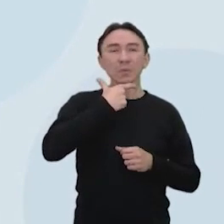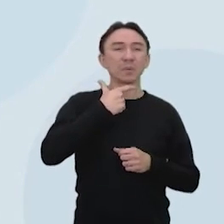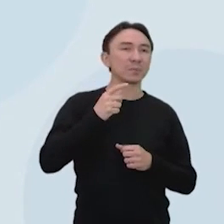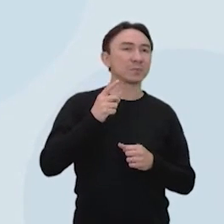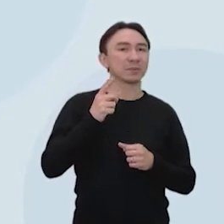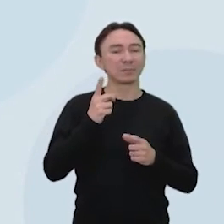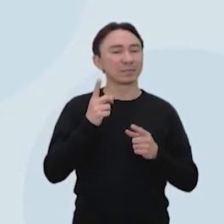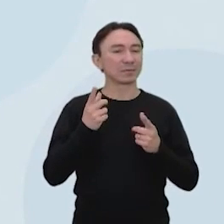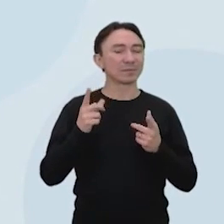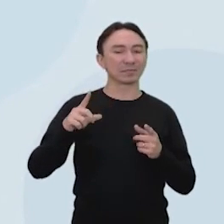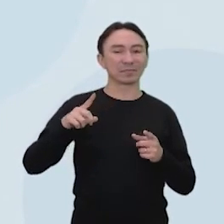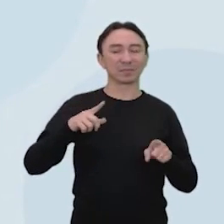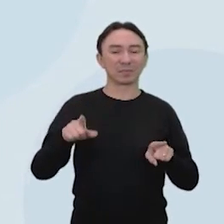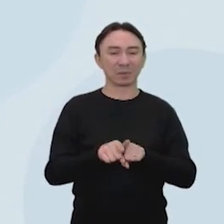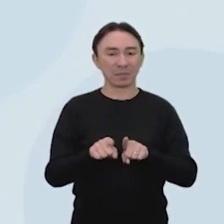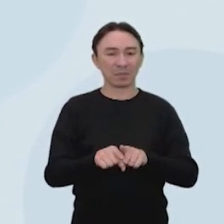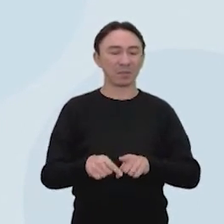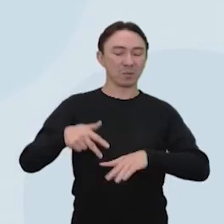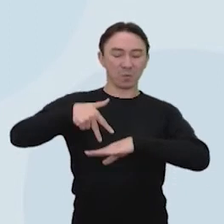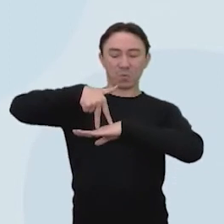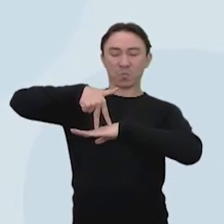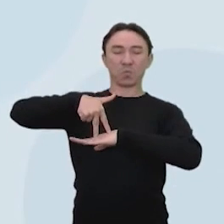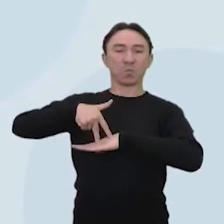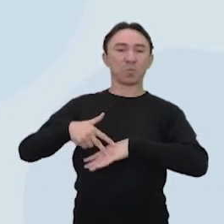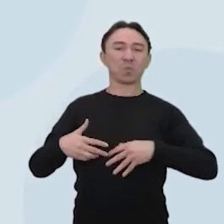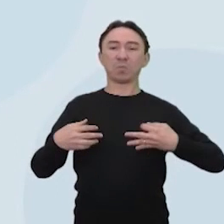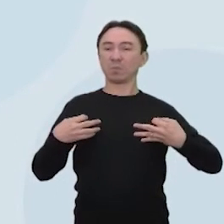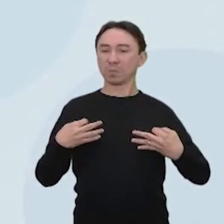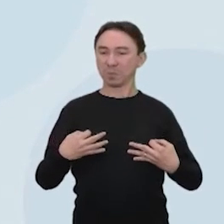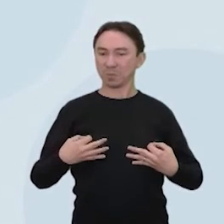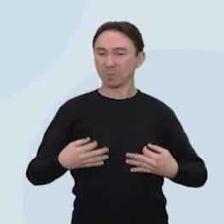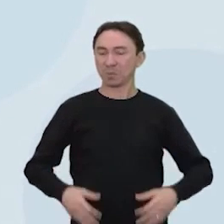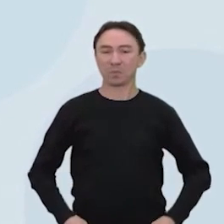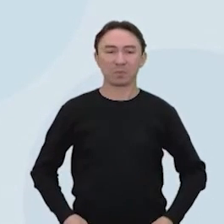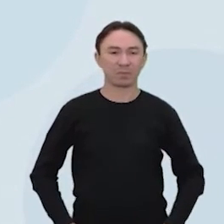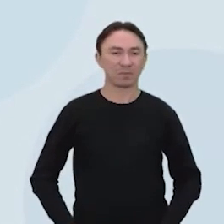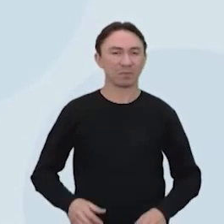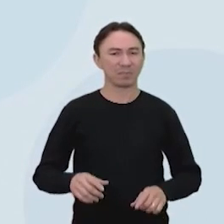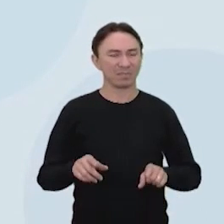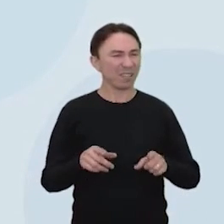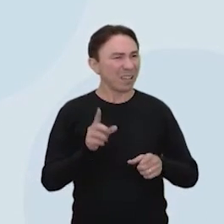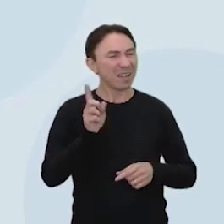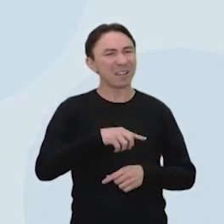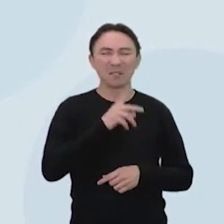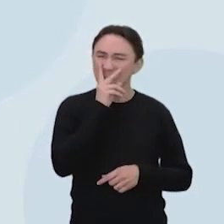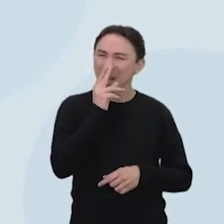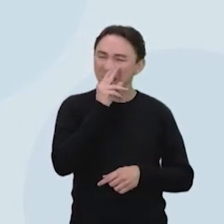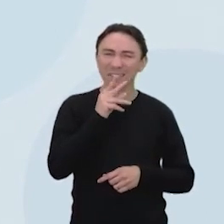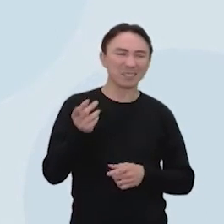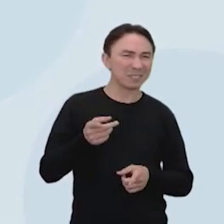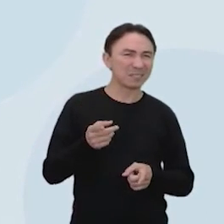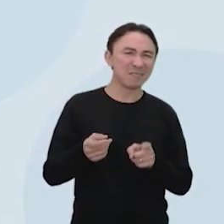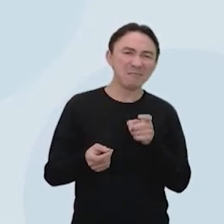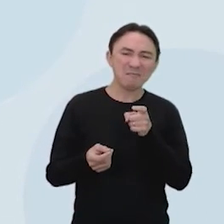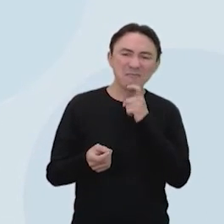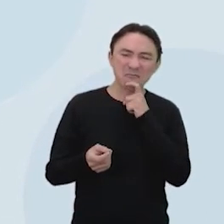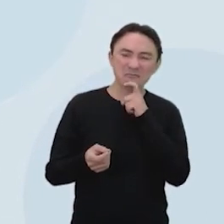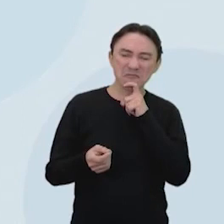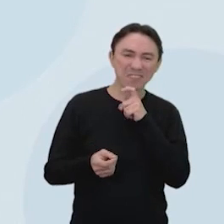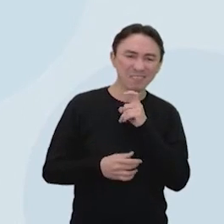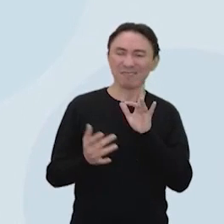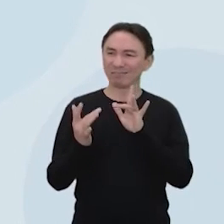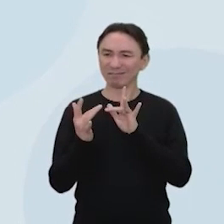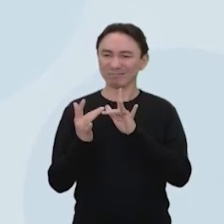jeito que está composto, uma coisa mais neutra, pouco... Até fria mesmo, assim, de